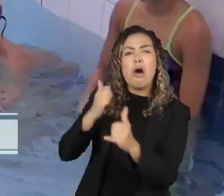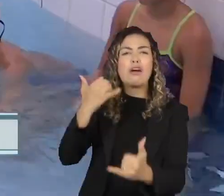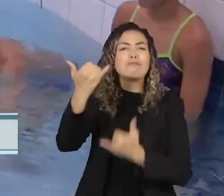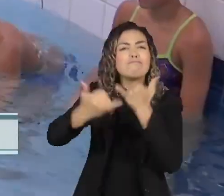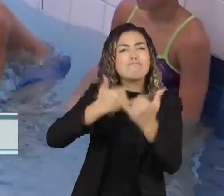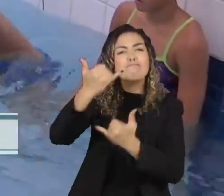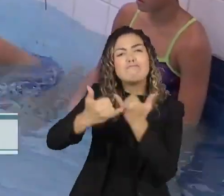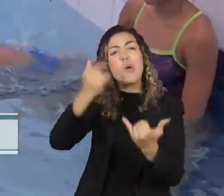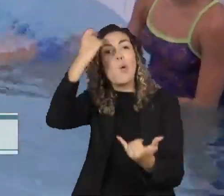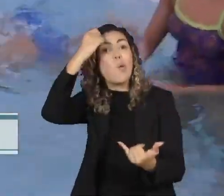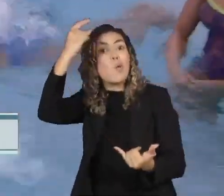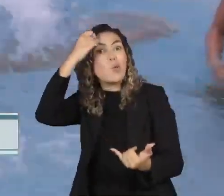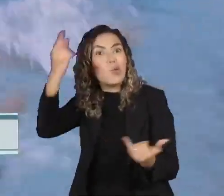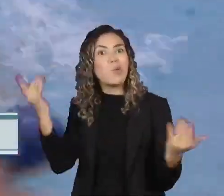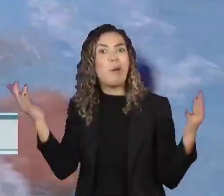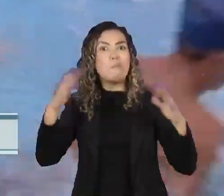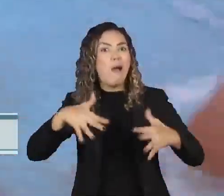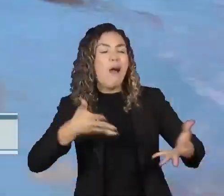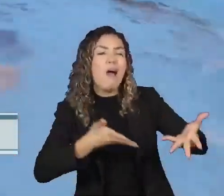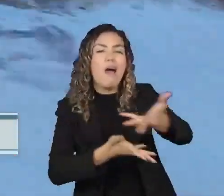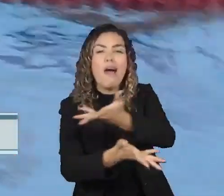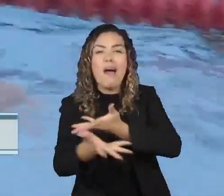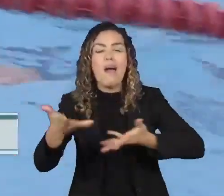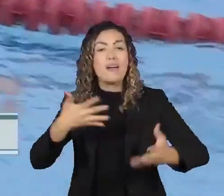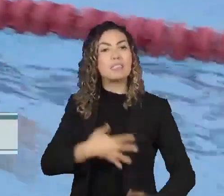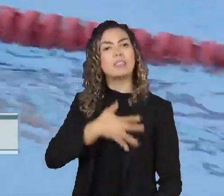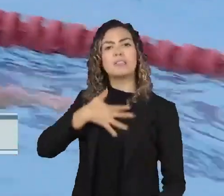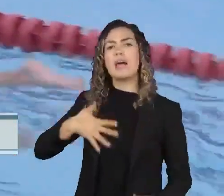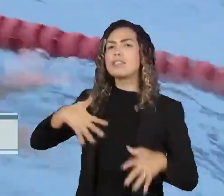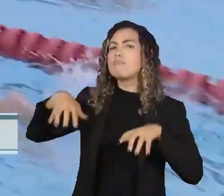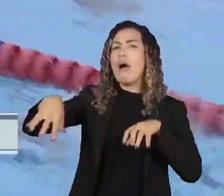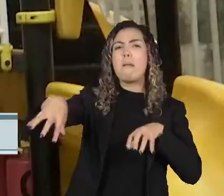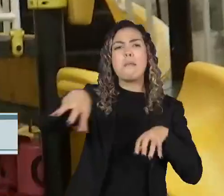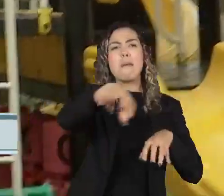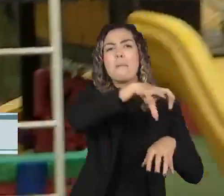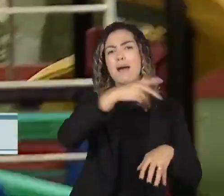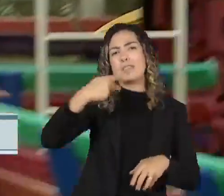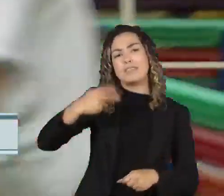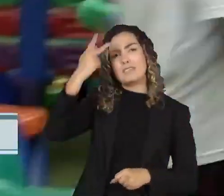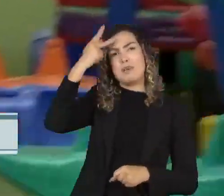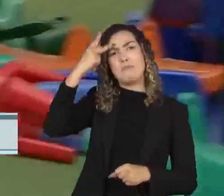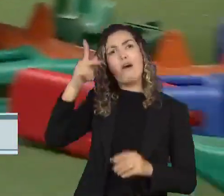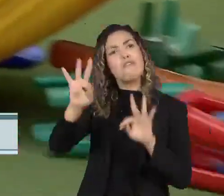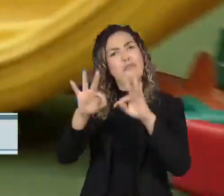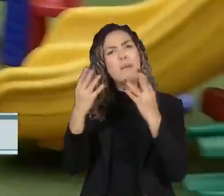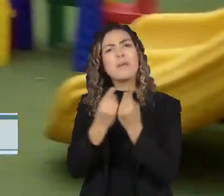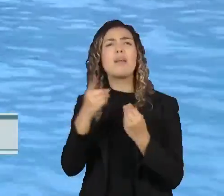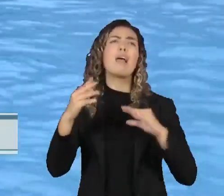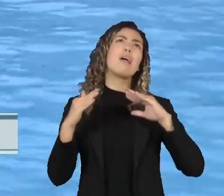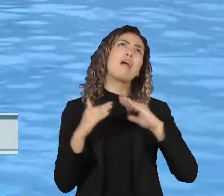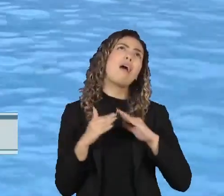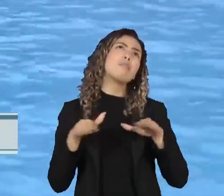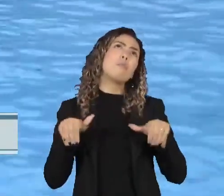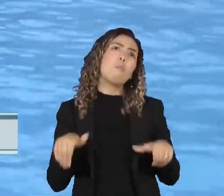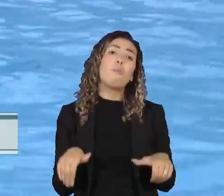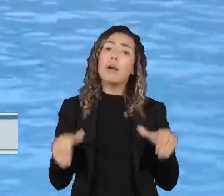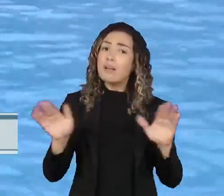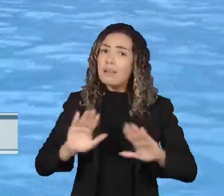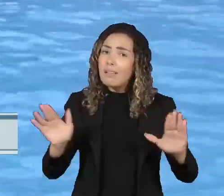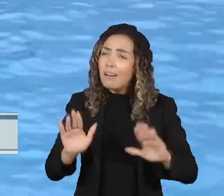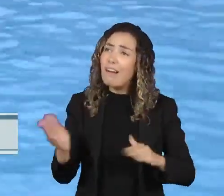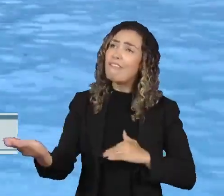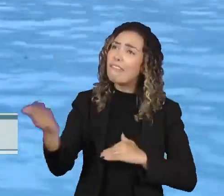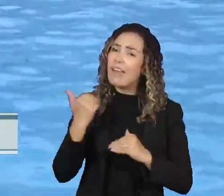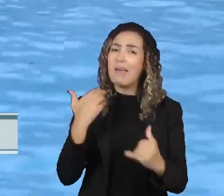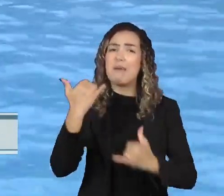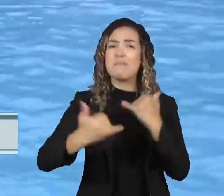culturais em todas as unidades do SESI do Estado de São Paulo. A gente espera toda a família. Não fique em casa neste dia, venha brincar, correr, se